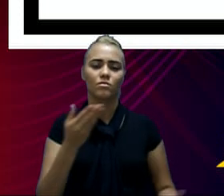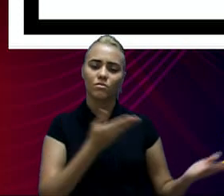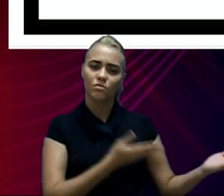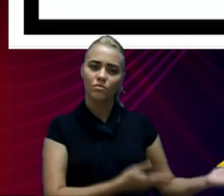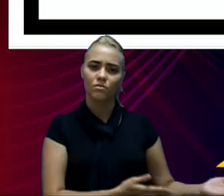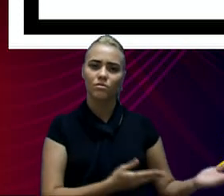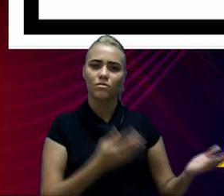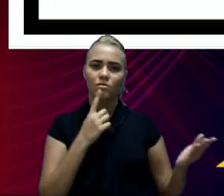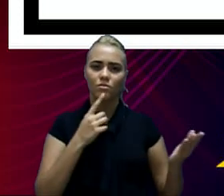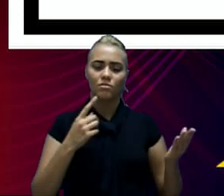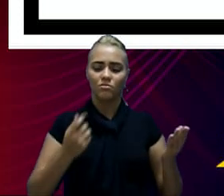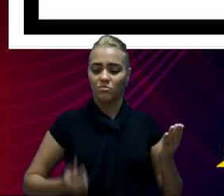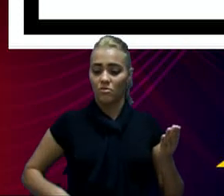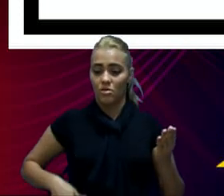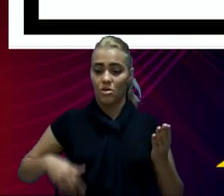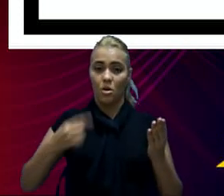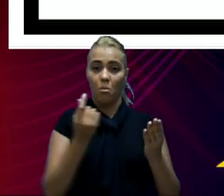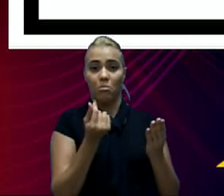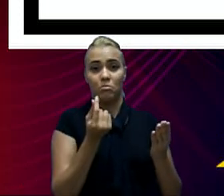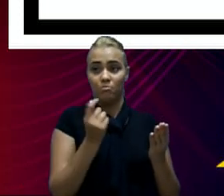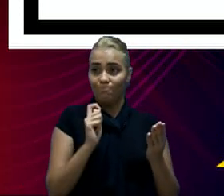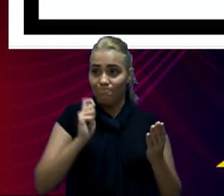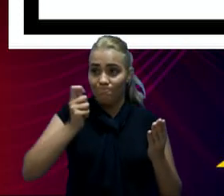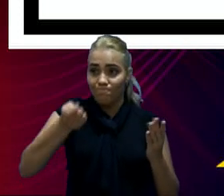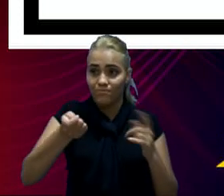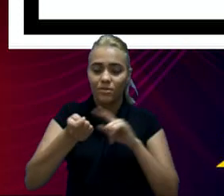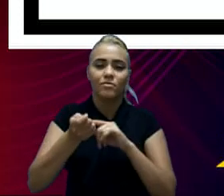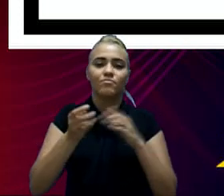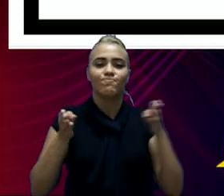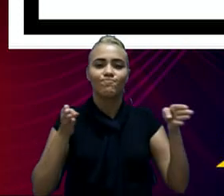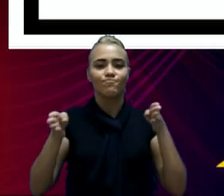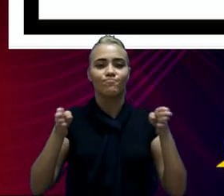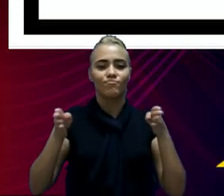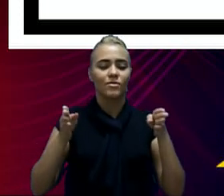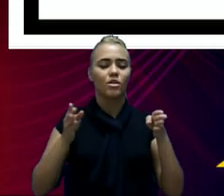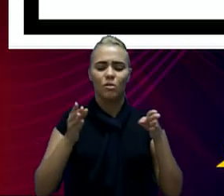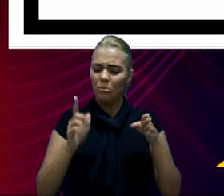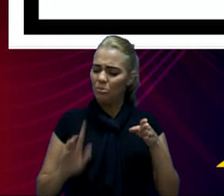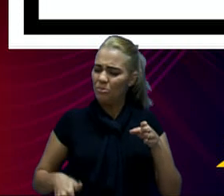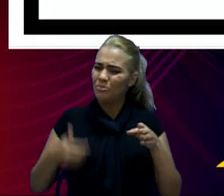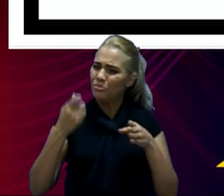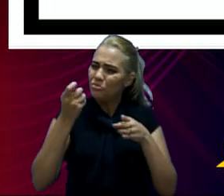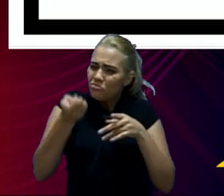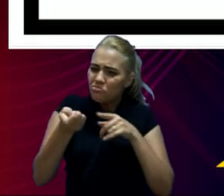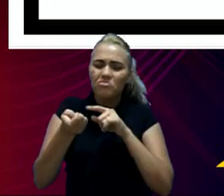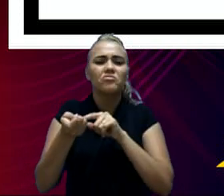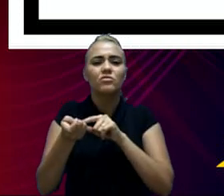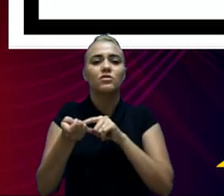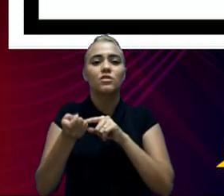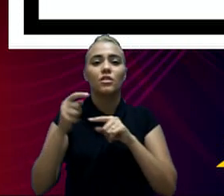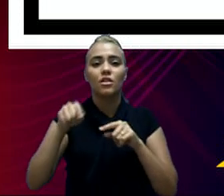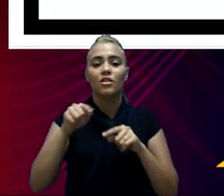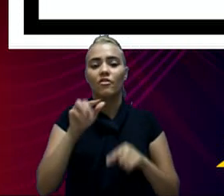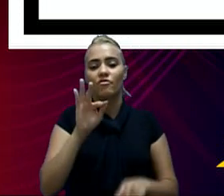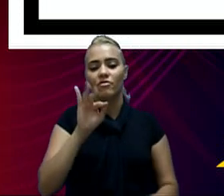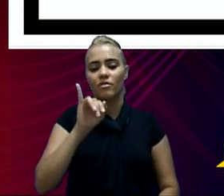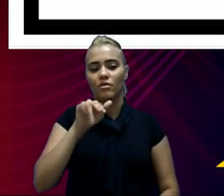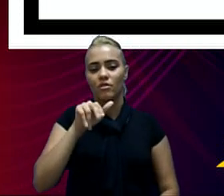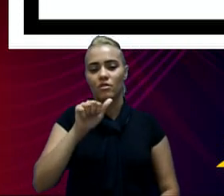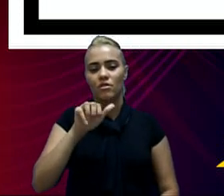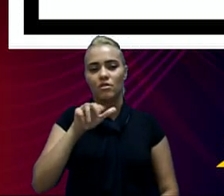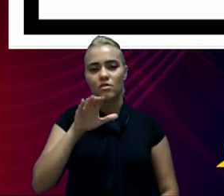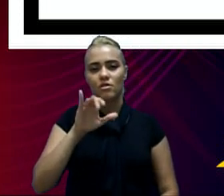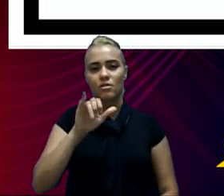daqueles desembolsos realizados no período. São desembolsos. Quando se faz um financiamento, naturalmente, que